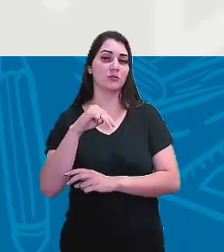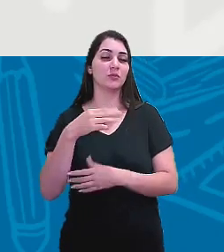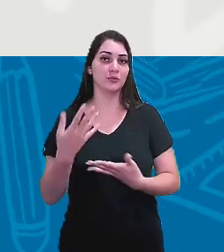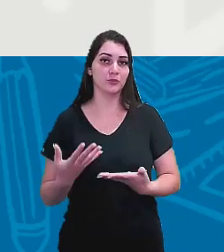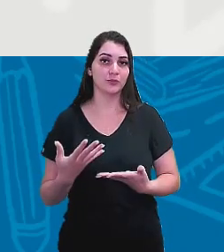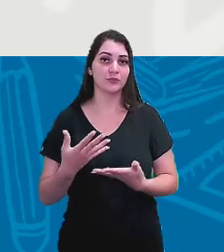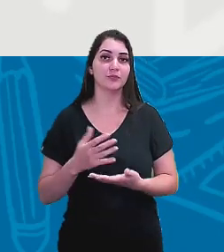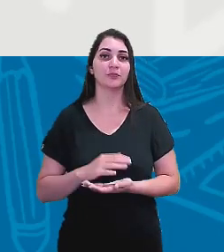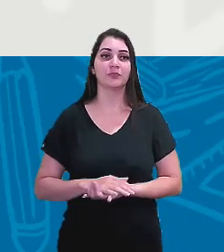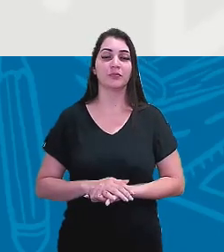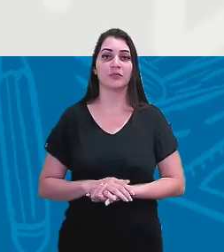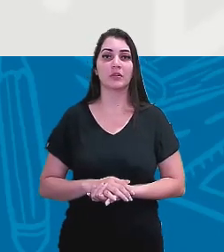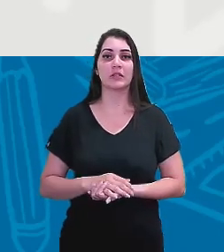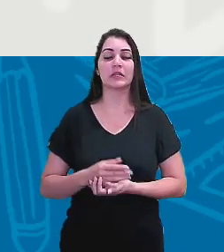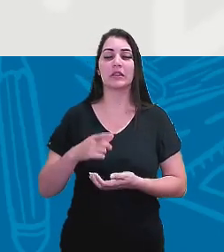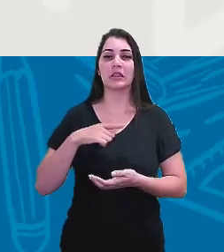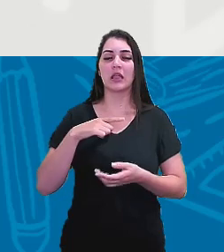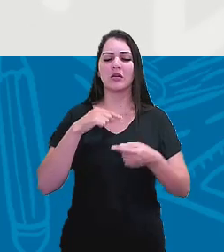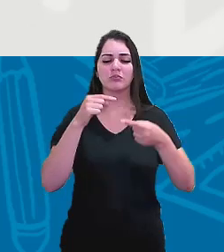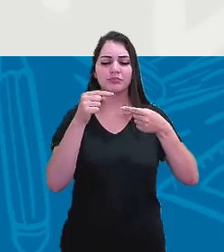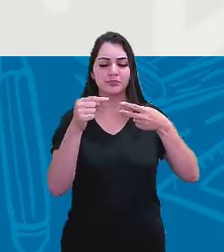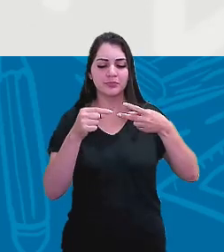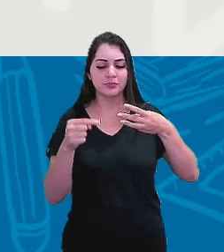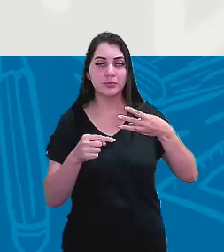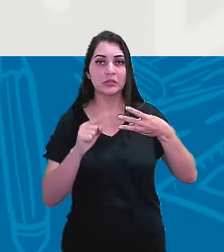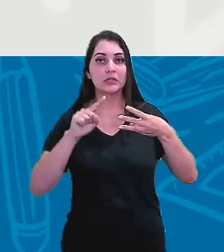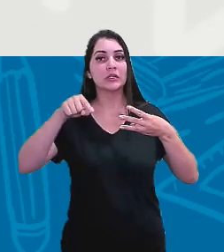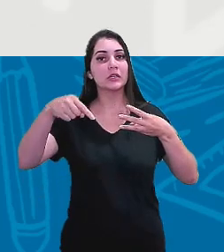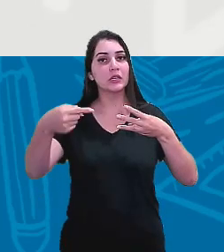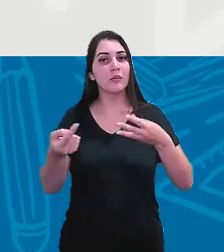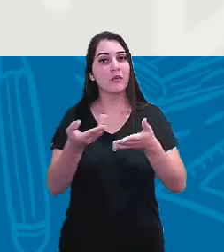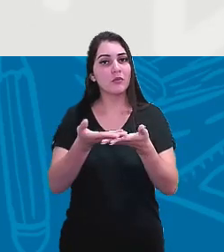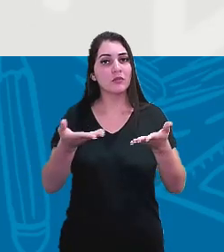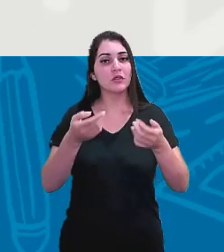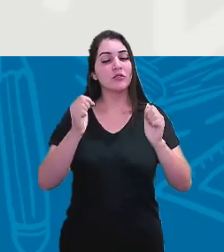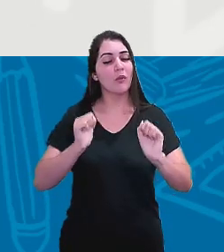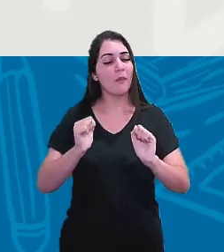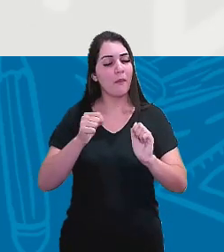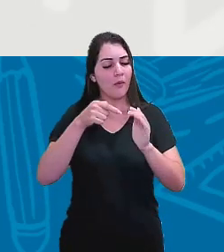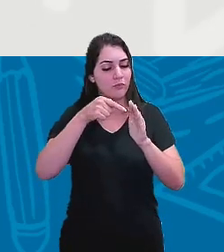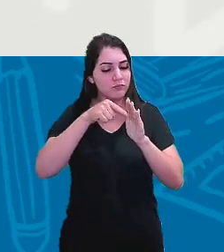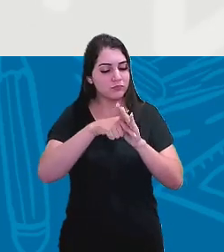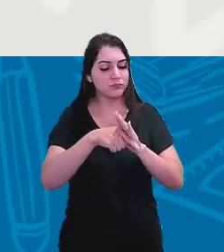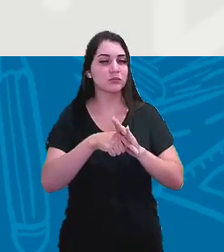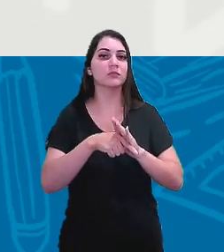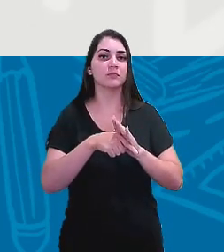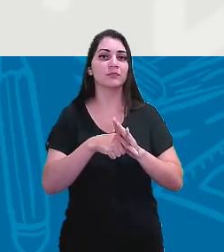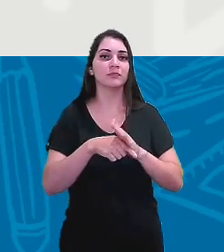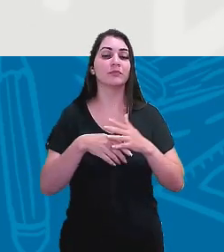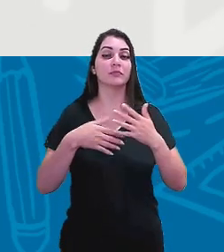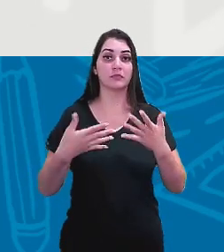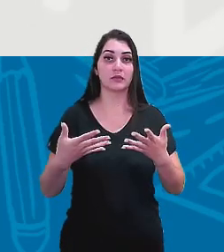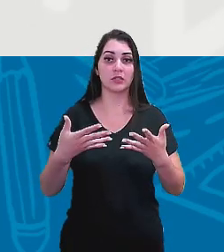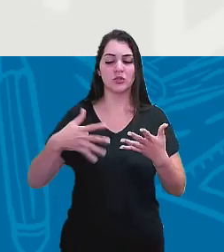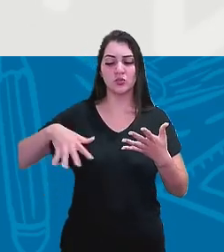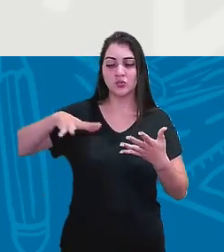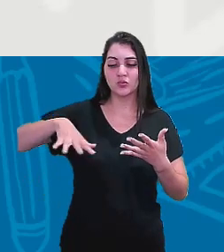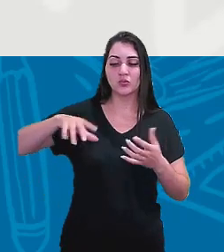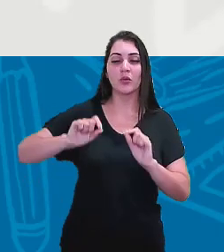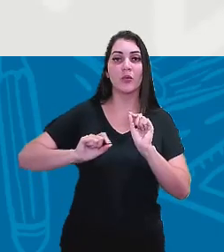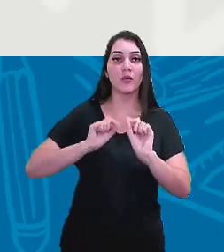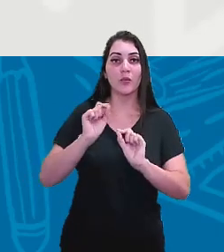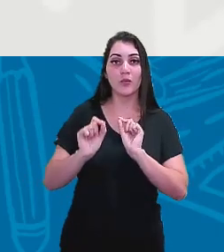São questões pontuais que depois vocês podem aprofundar, porque, de um modo em geral,